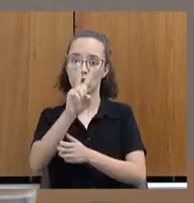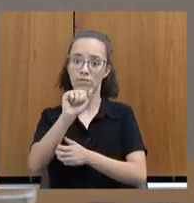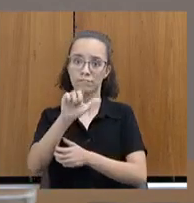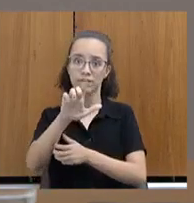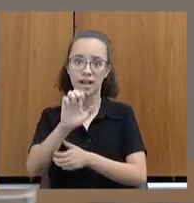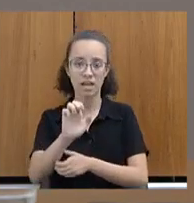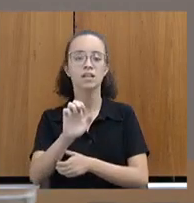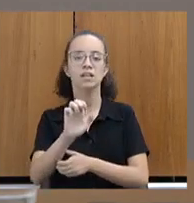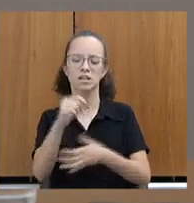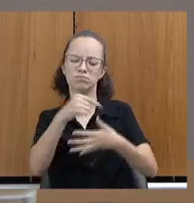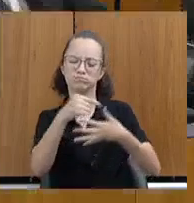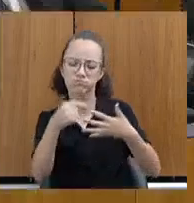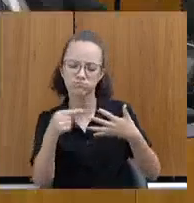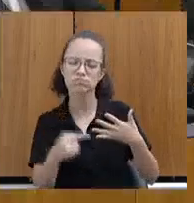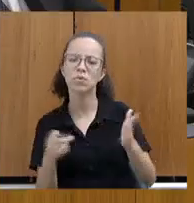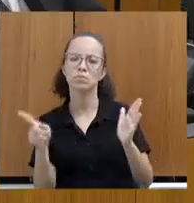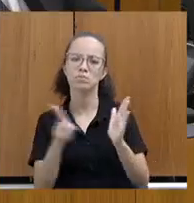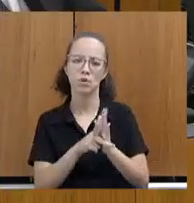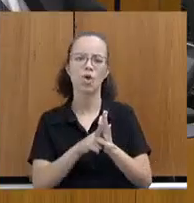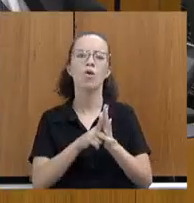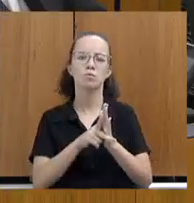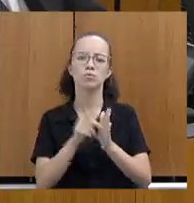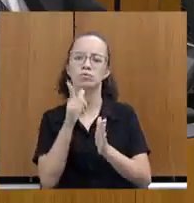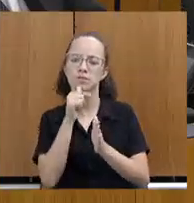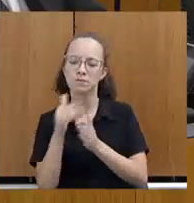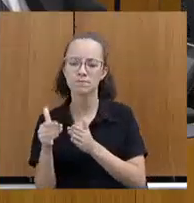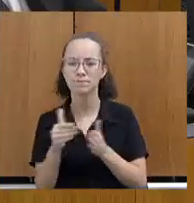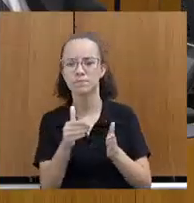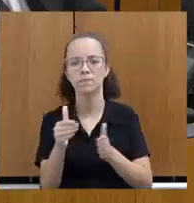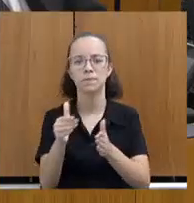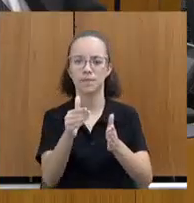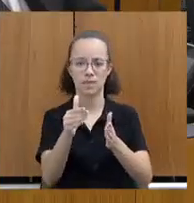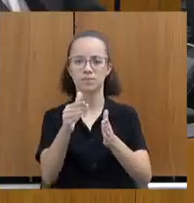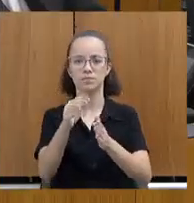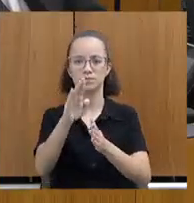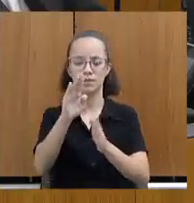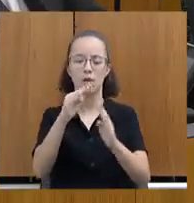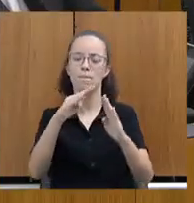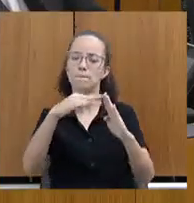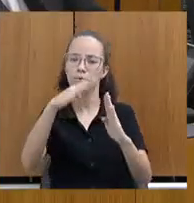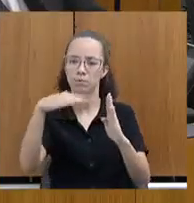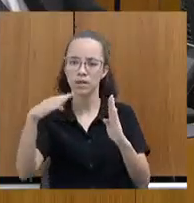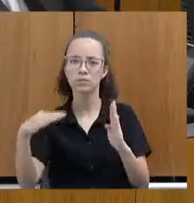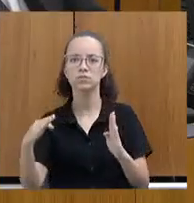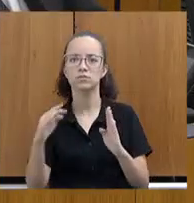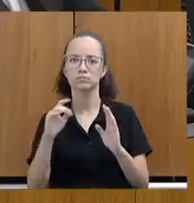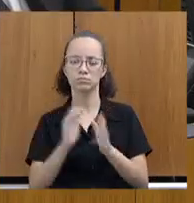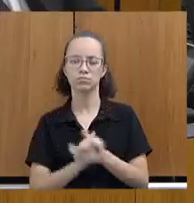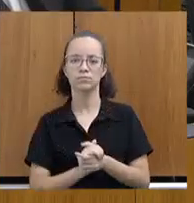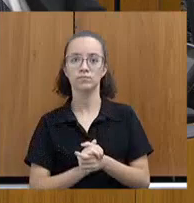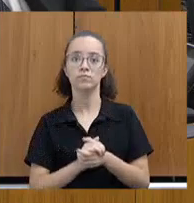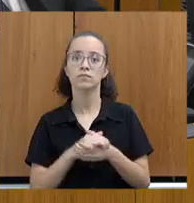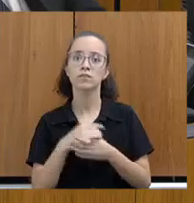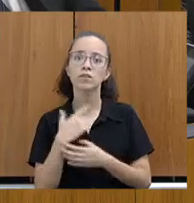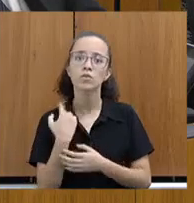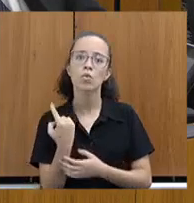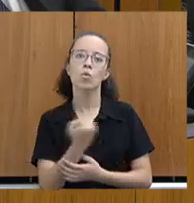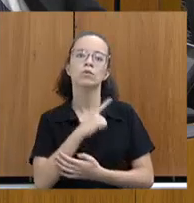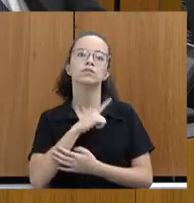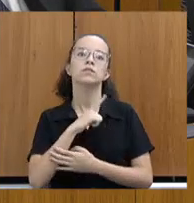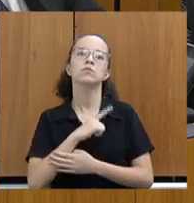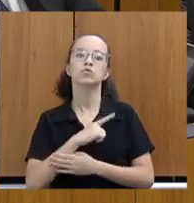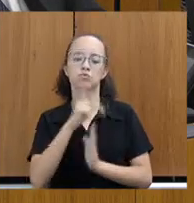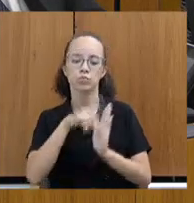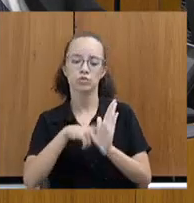medidas de reparação do Brumadinho e Bacia do Paraupeba, que a gente chama de resposta rápida nesse projeto. A gente já tem um programa de